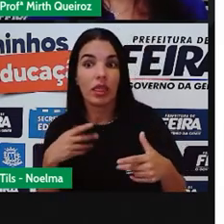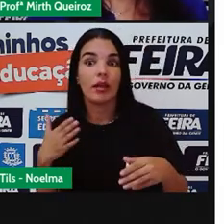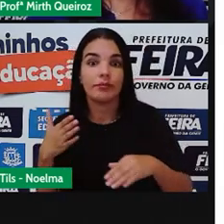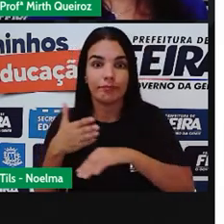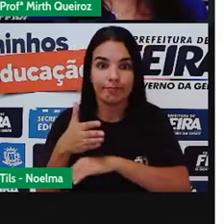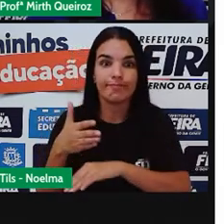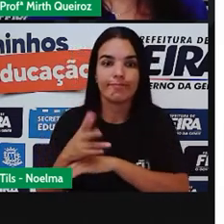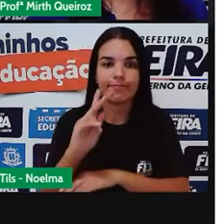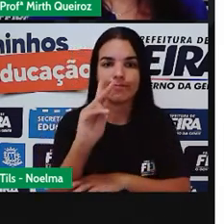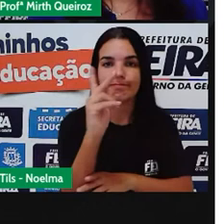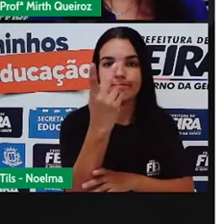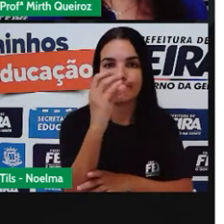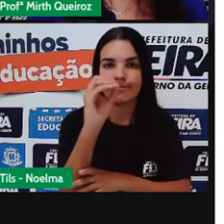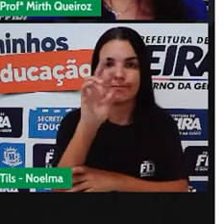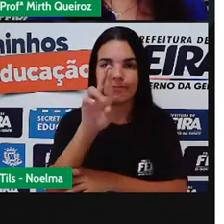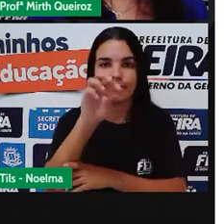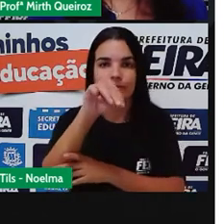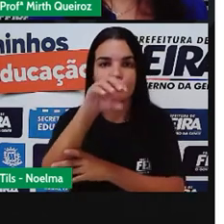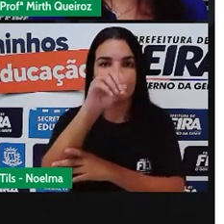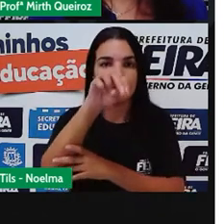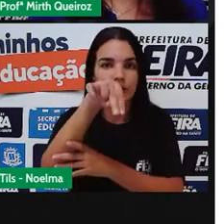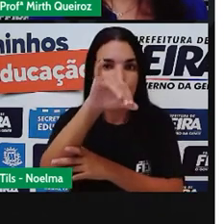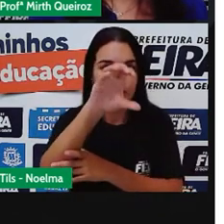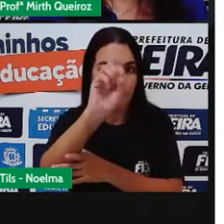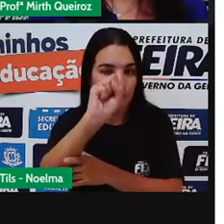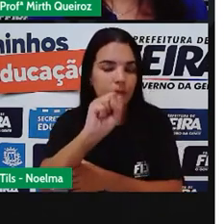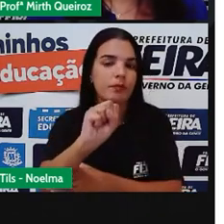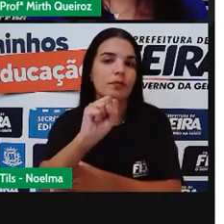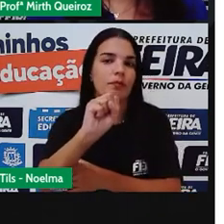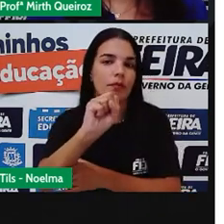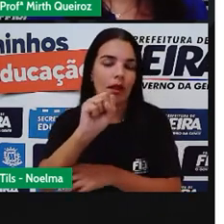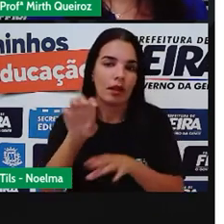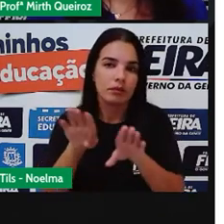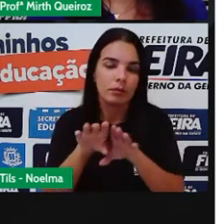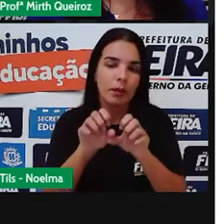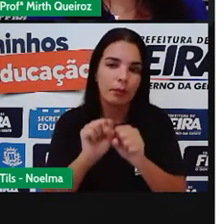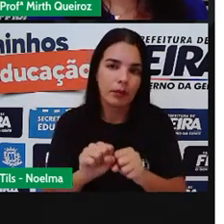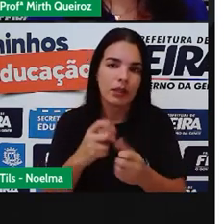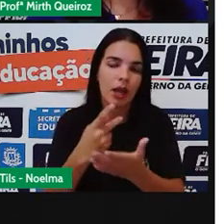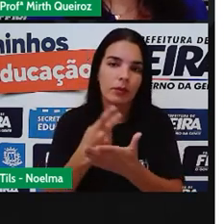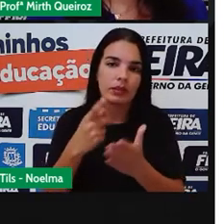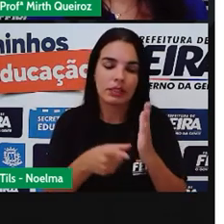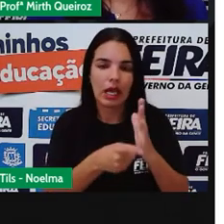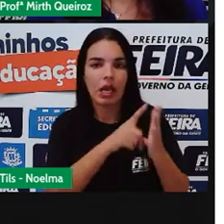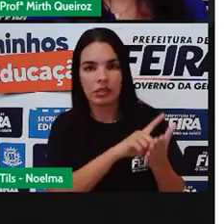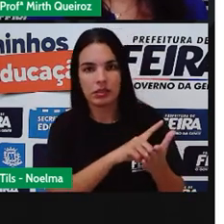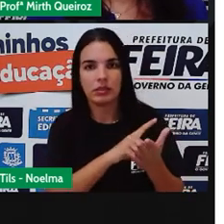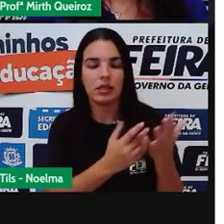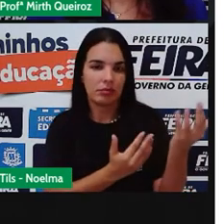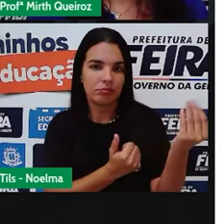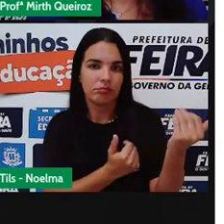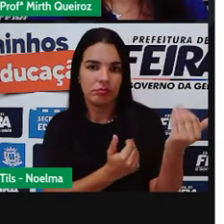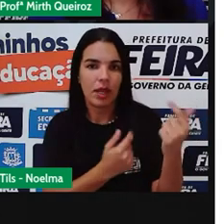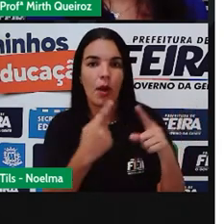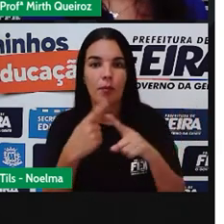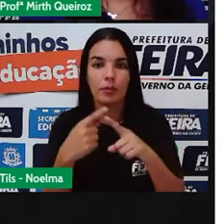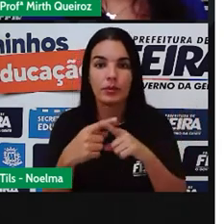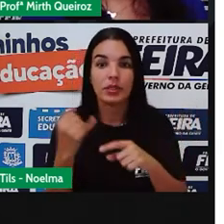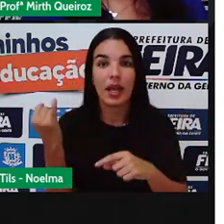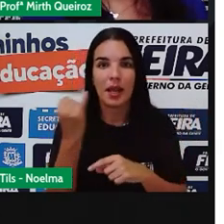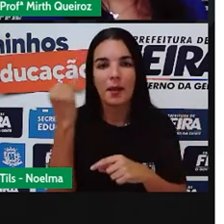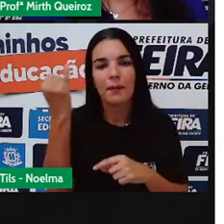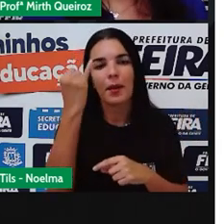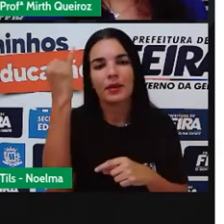nesses alimentos e pode fazer com que a gente venha a ter aí uma puberdade precoce. Por isso que a questão da alimentação